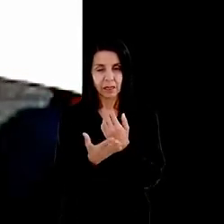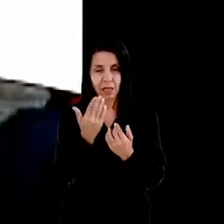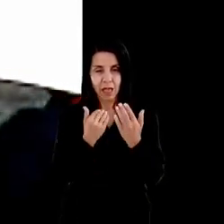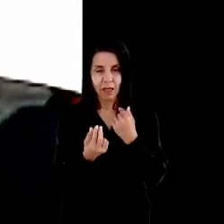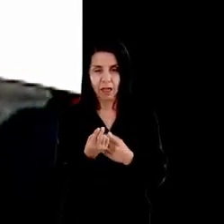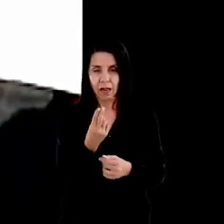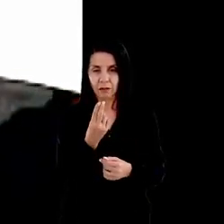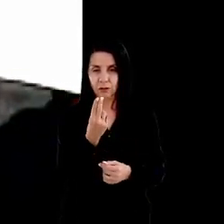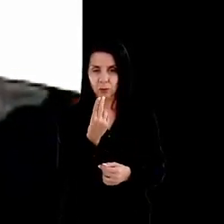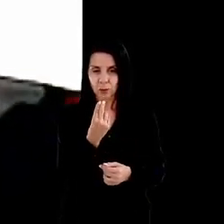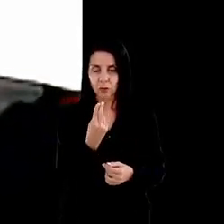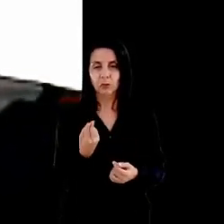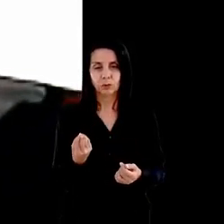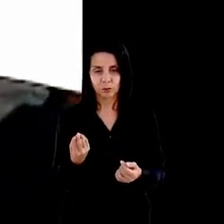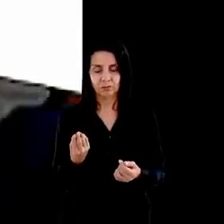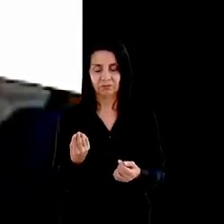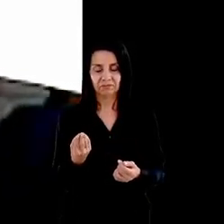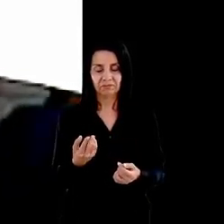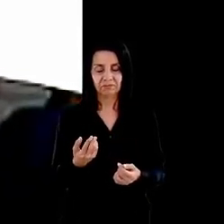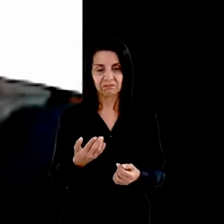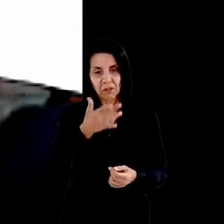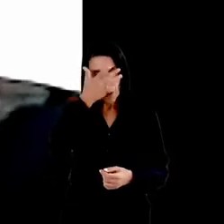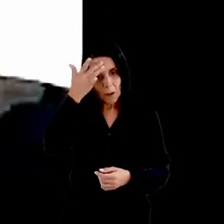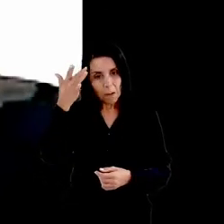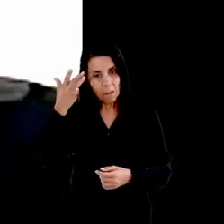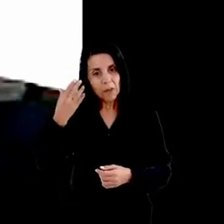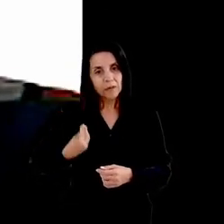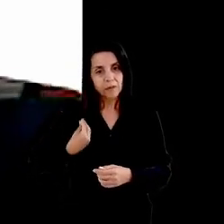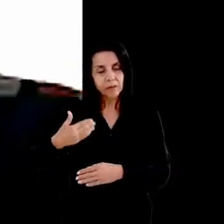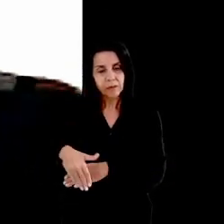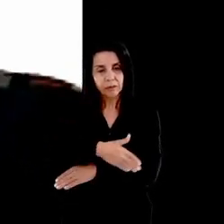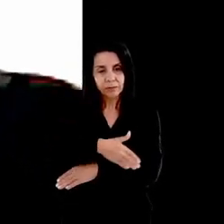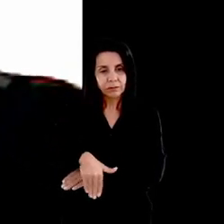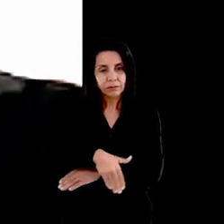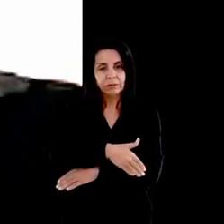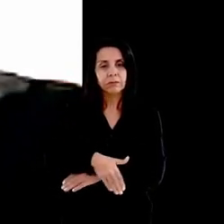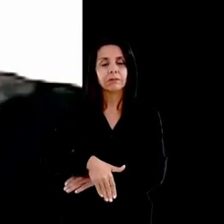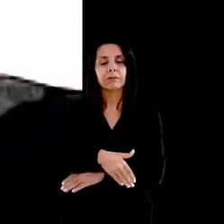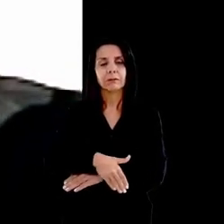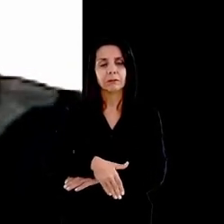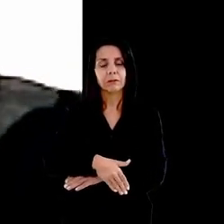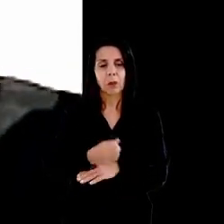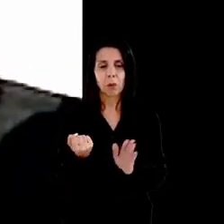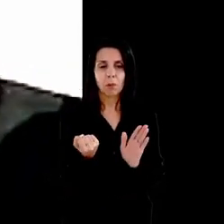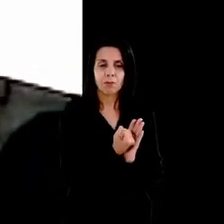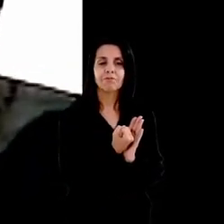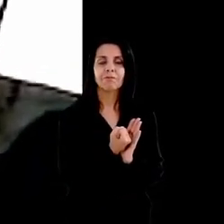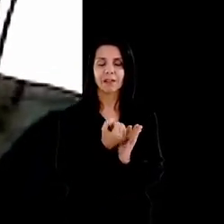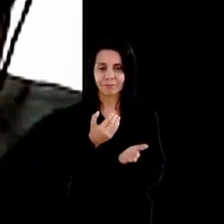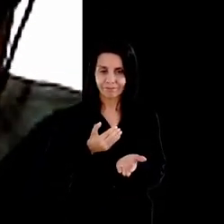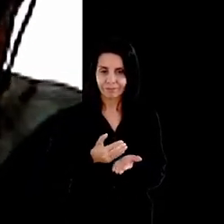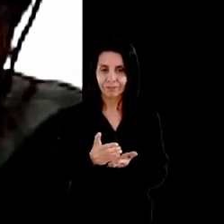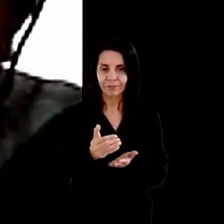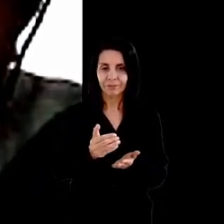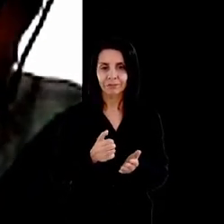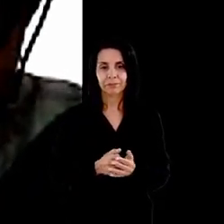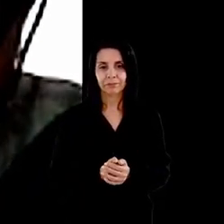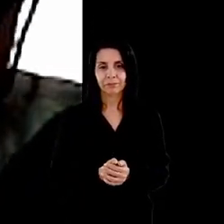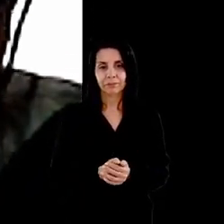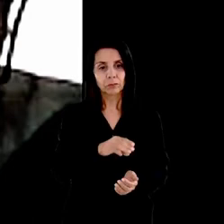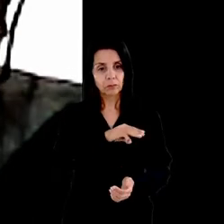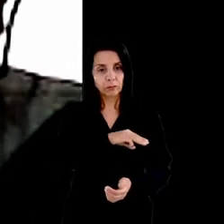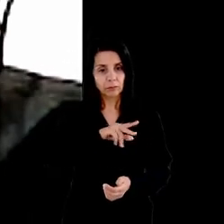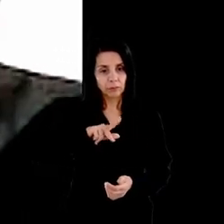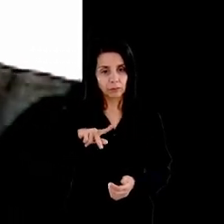pessoas da população de rua é sem dúvida um marco histórico para eles mais uma vez o Ministério Público